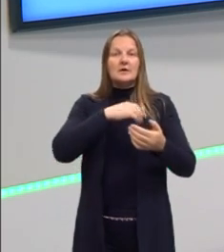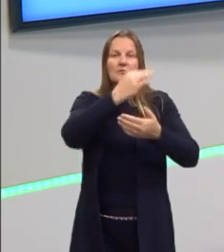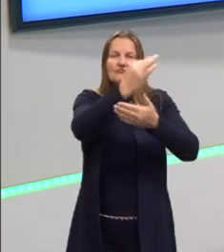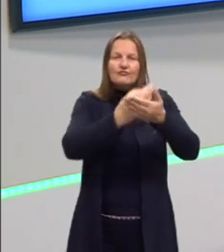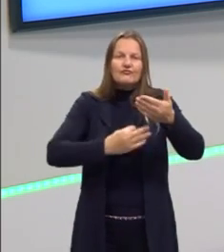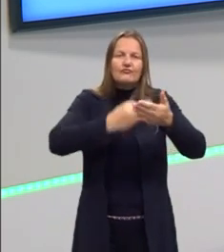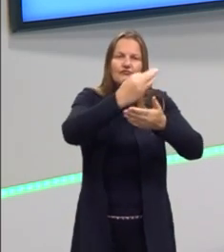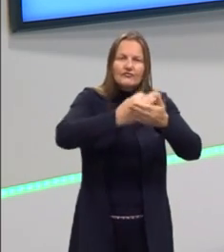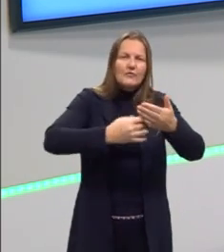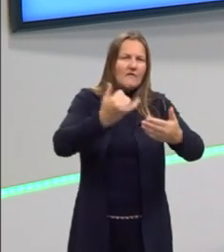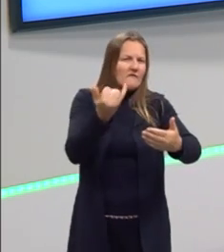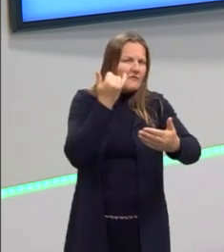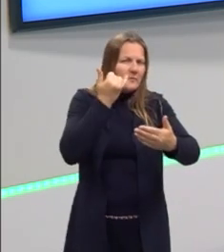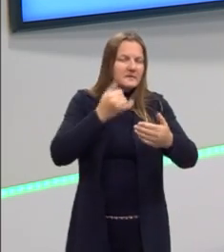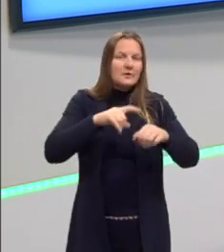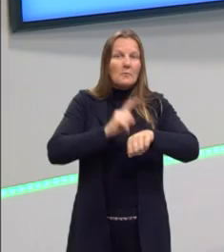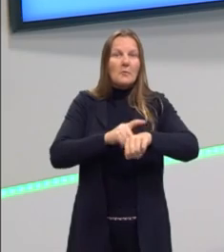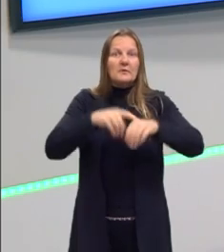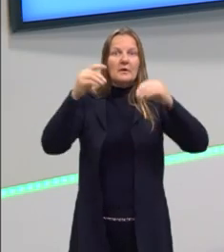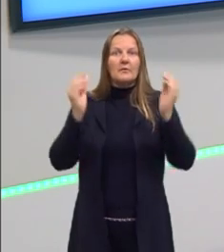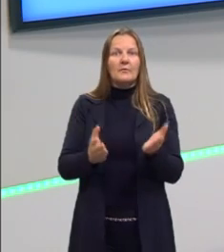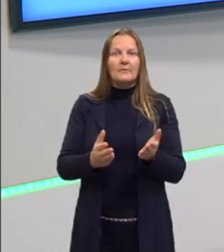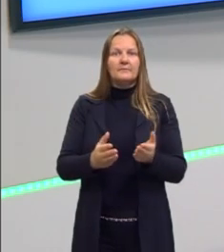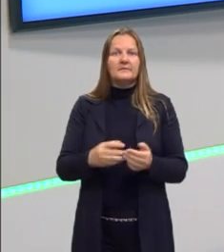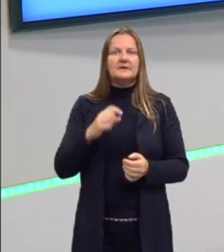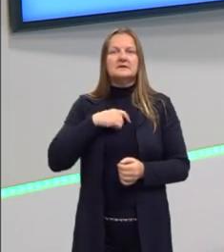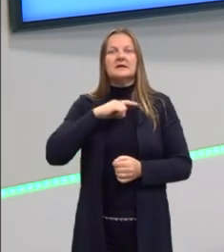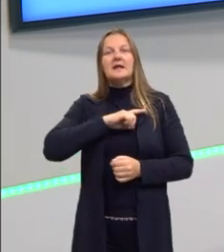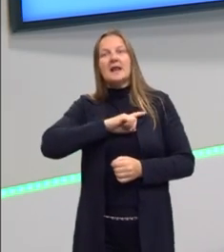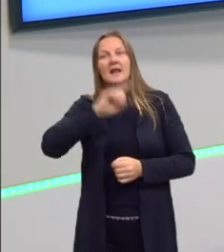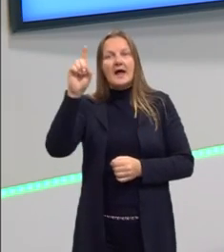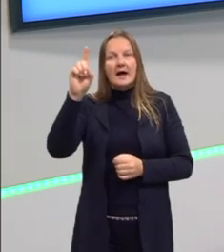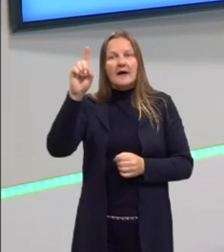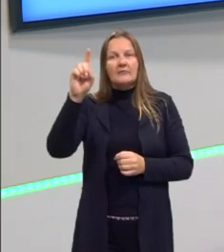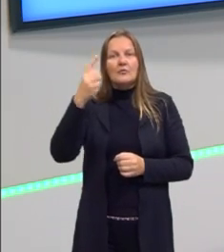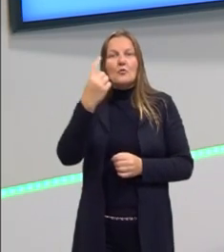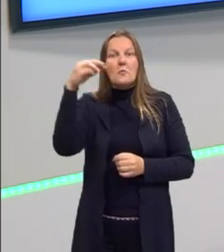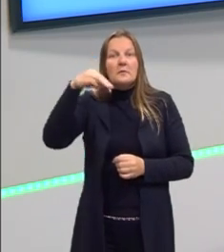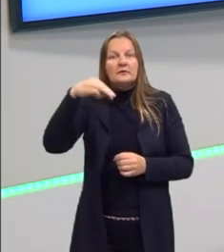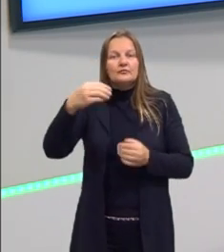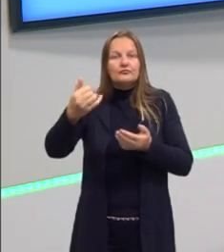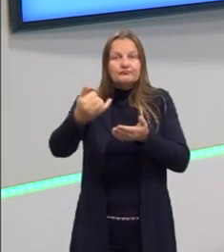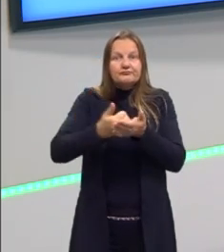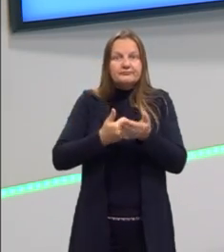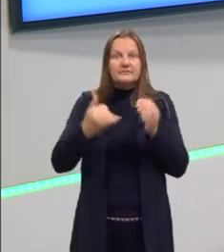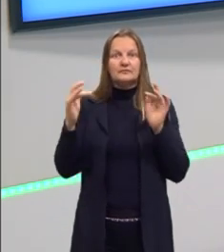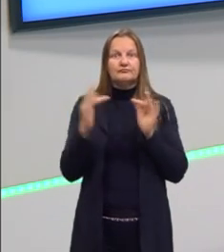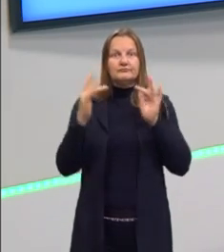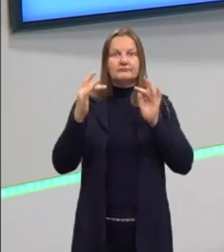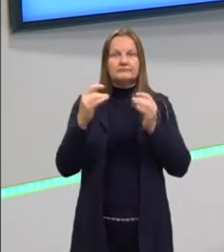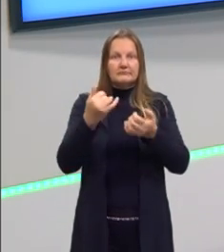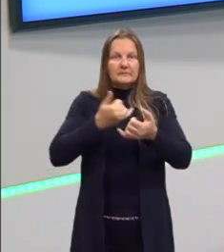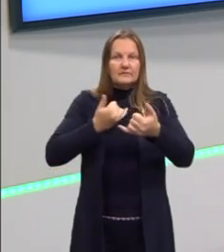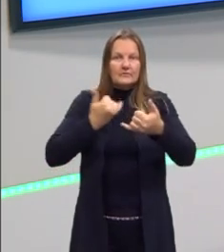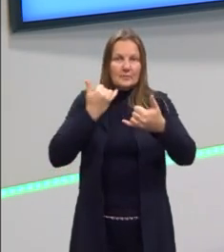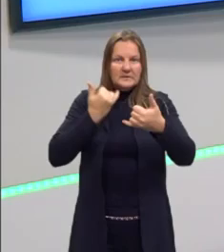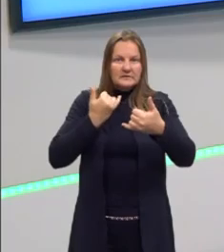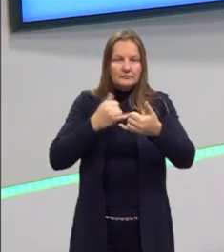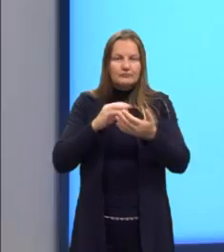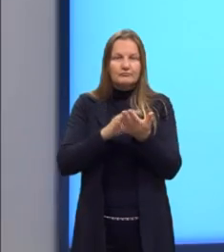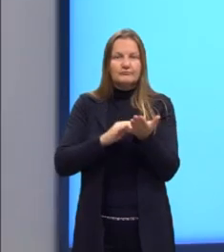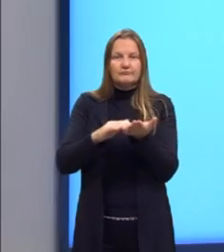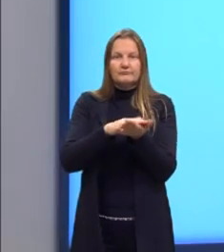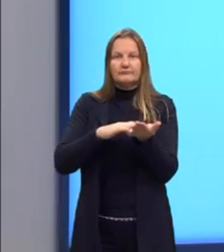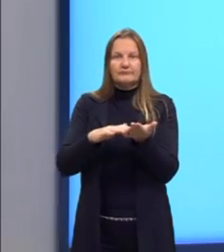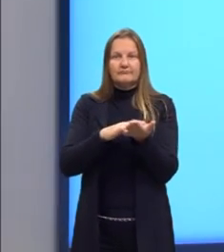notícia de agora. Se alguém postar uma notícia em um minuto, eu consigo ter ela acessando na palma da